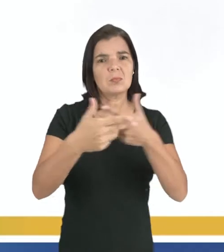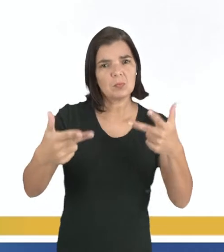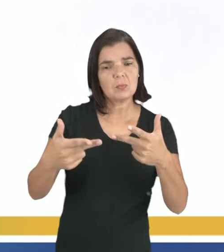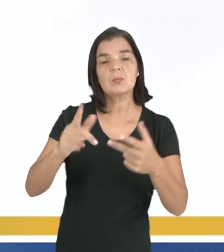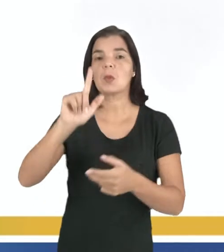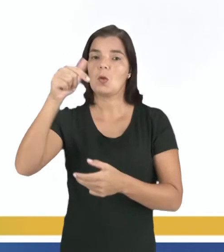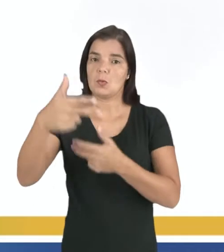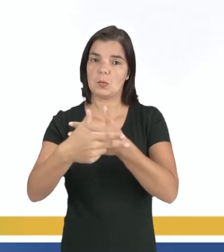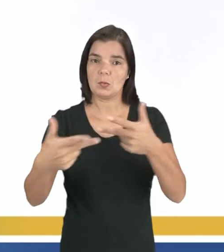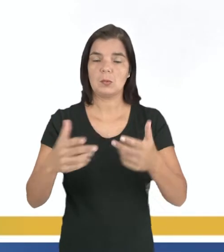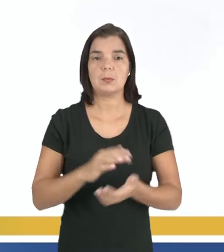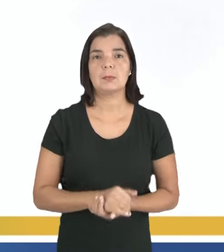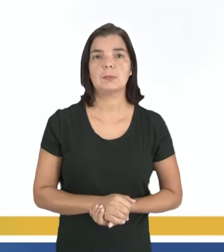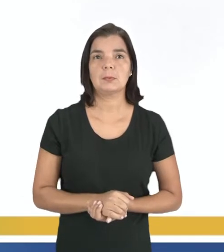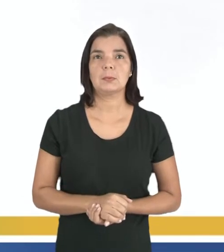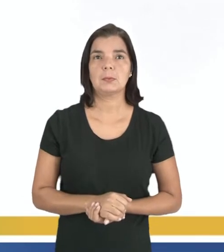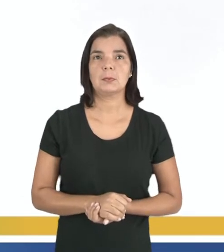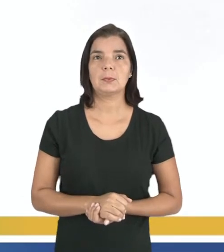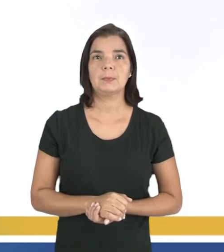entre outros.